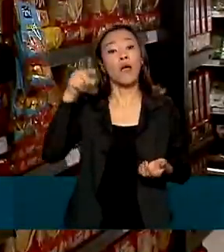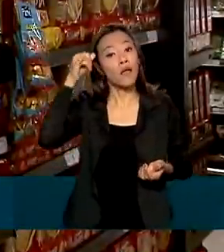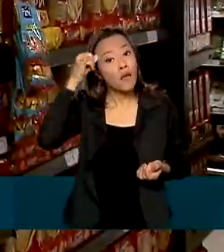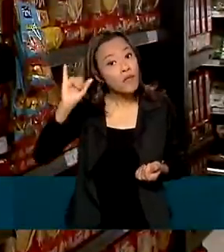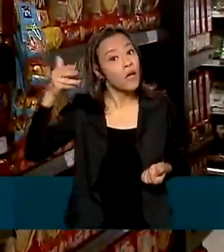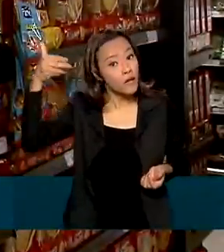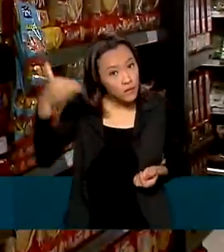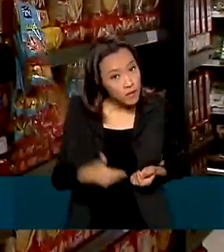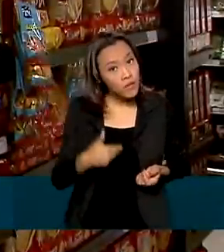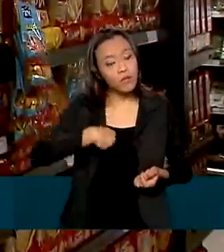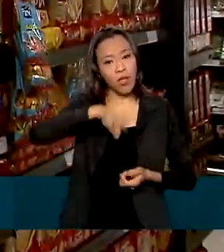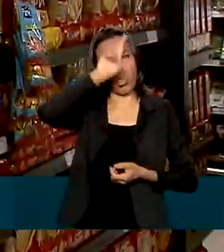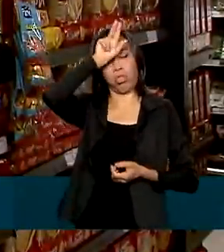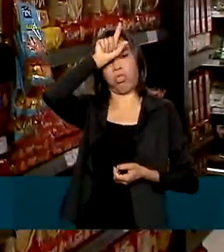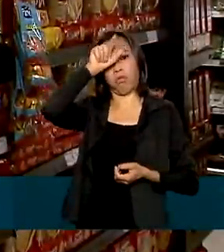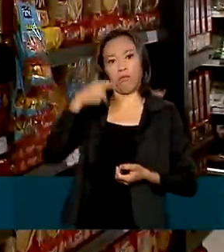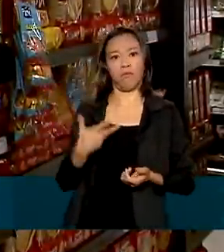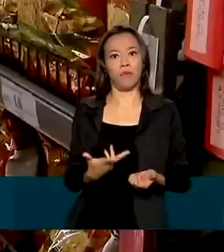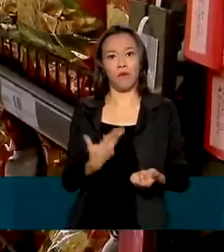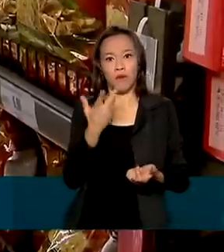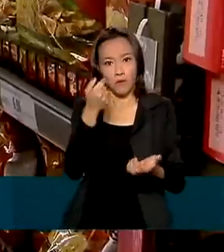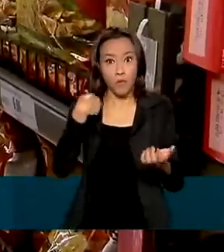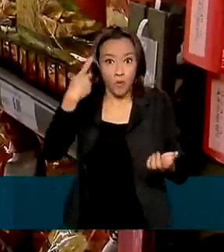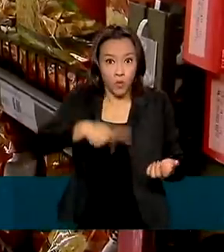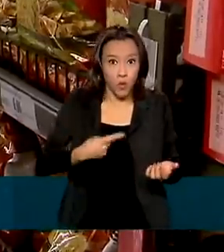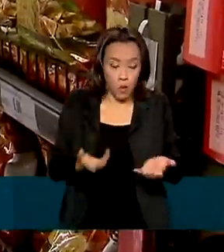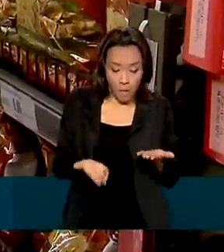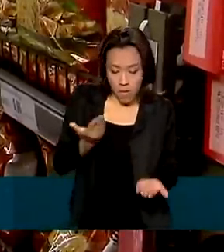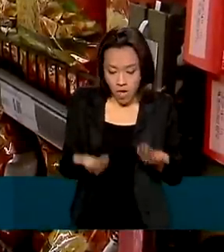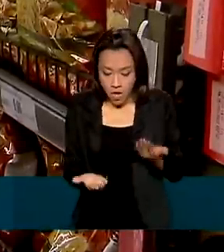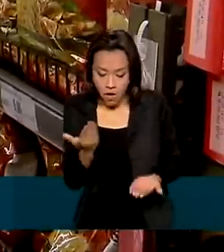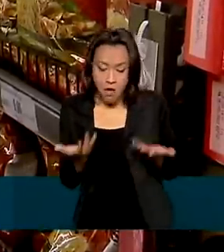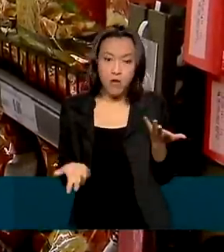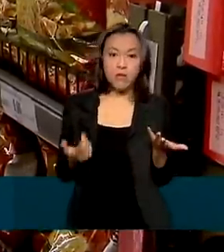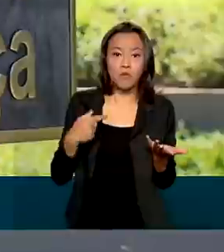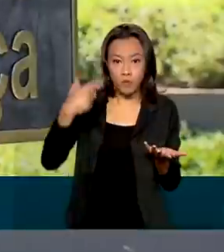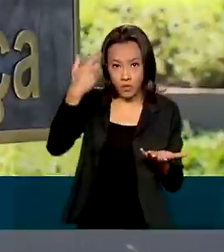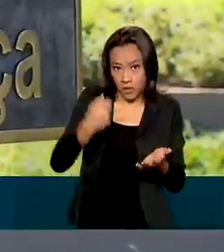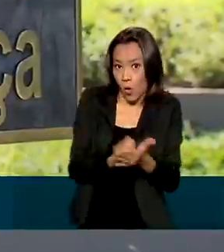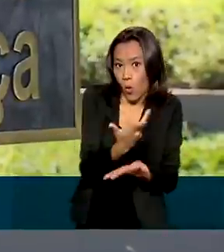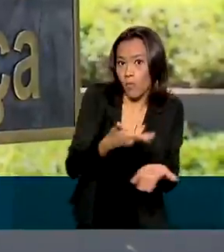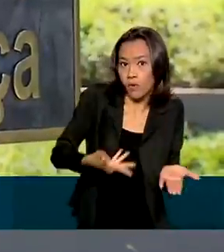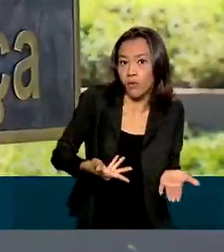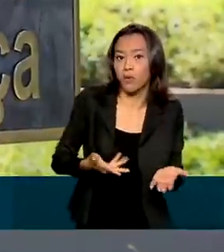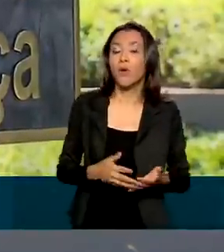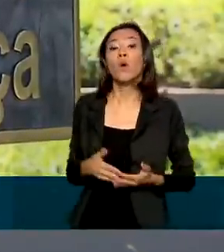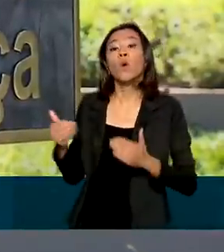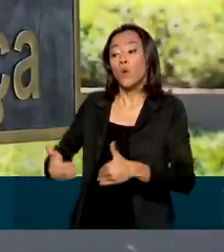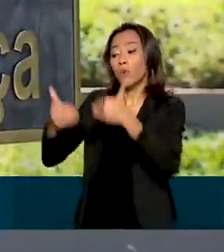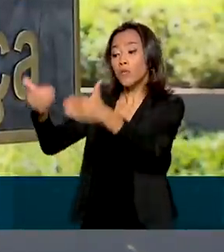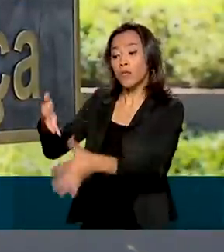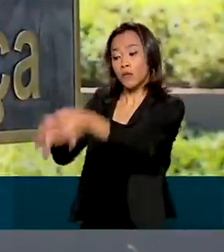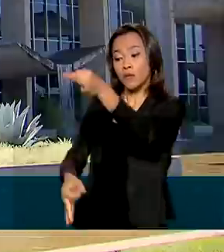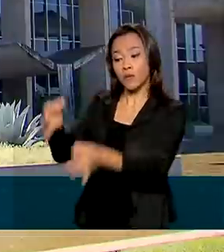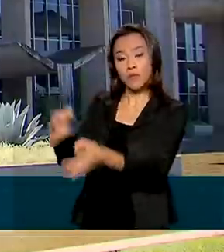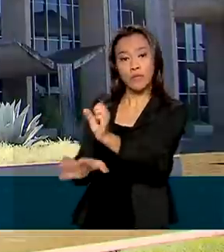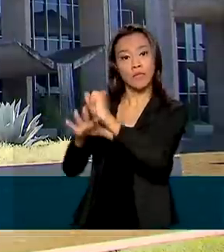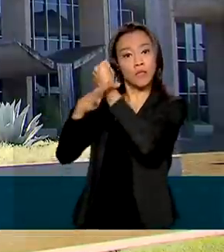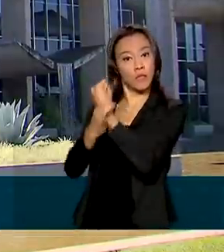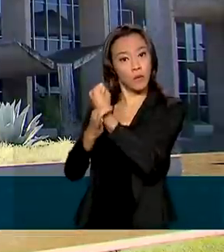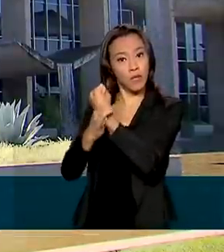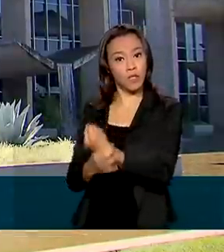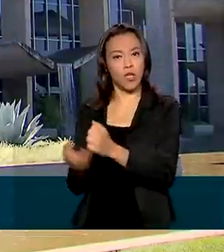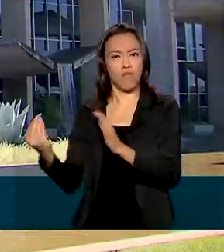que o consumidor se engane em relação à quantidade ou ao peso daquilo que está comprando, o Ministério da Justiça e Segurança Pública